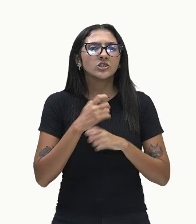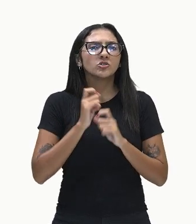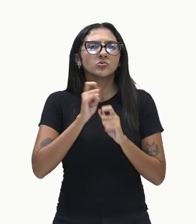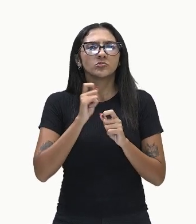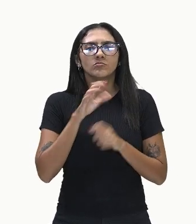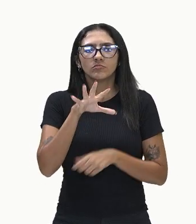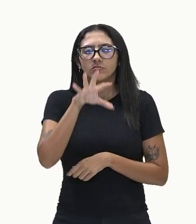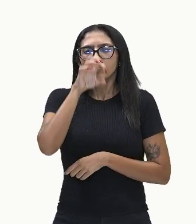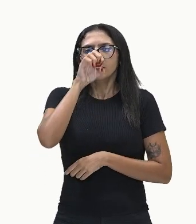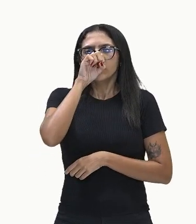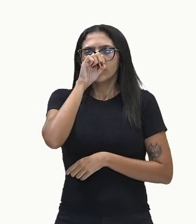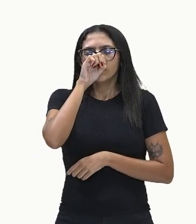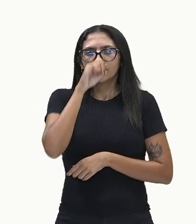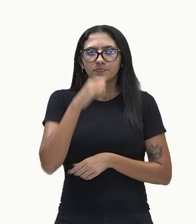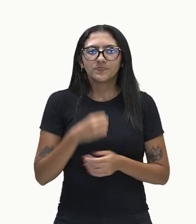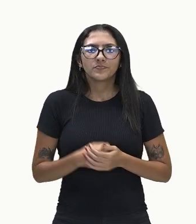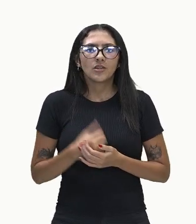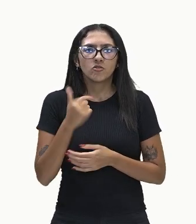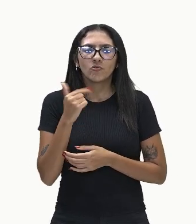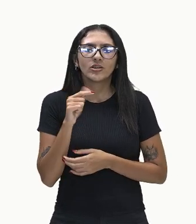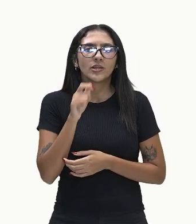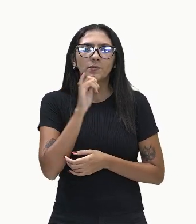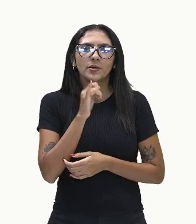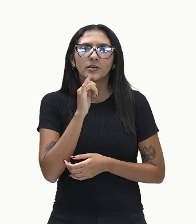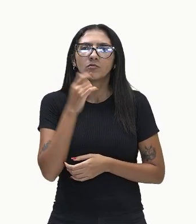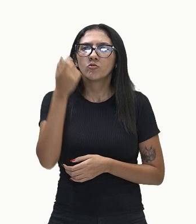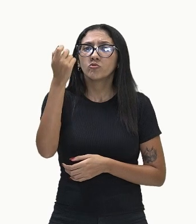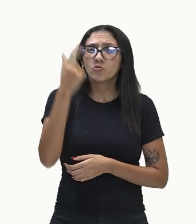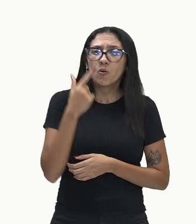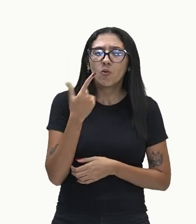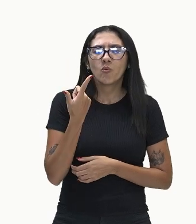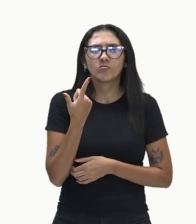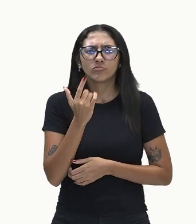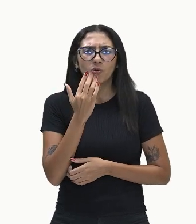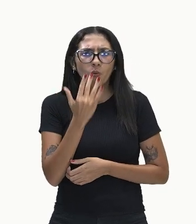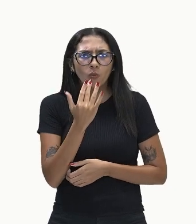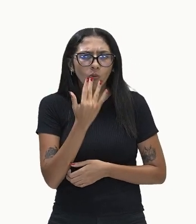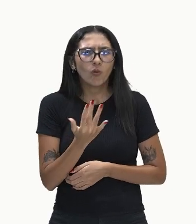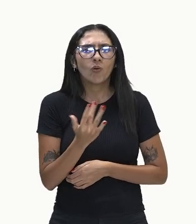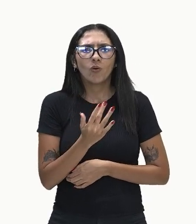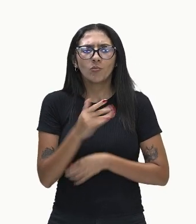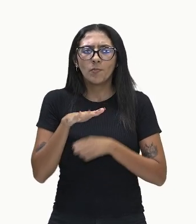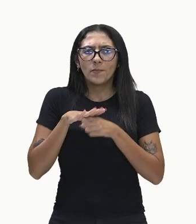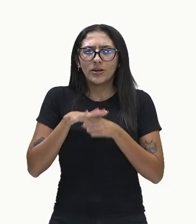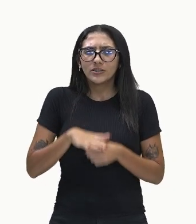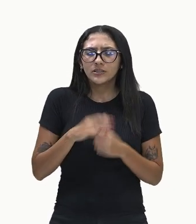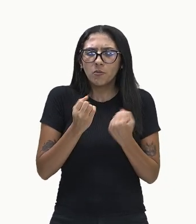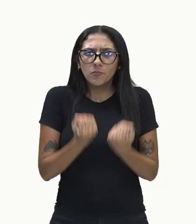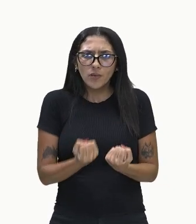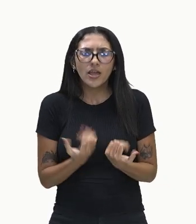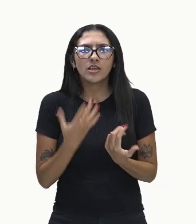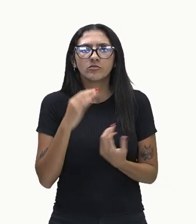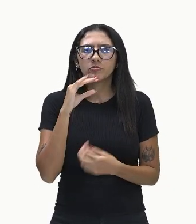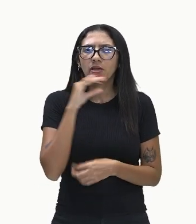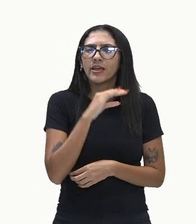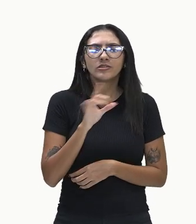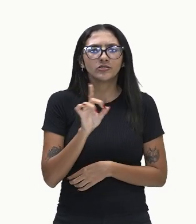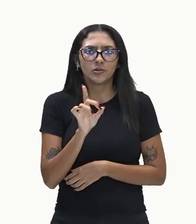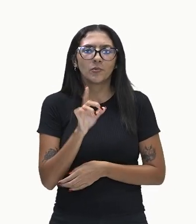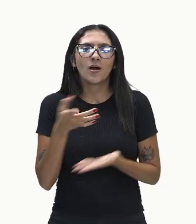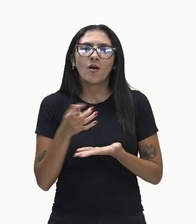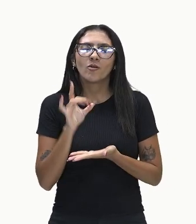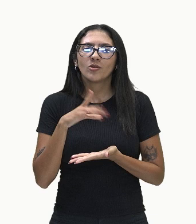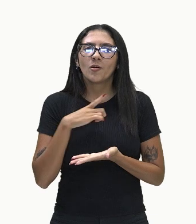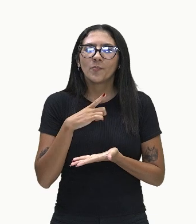moléculas odoríferas. Não vai ser mais luz, não vai ser mais cor, não vai ser mais pressão, não vai mais ser calor, tá bom? Mas